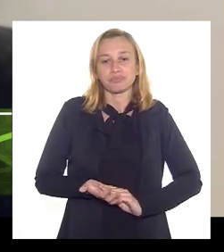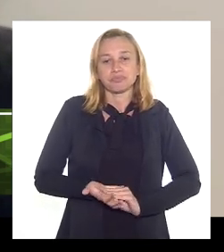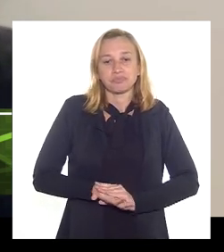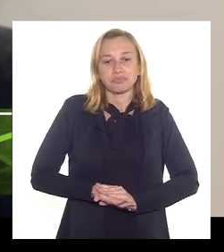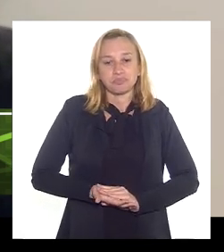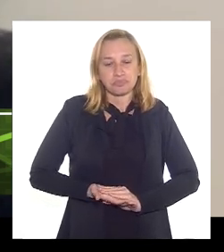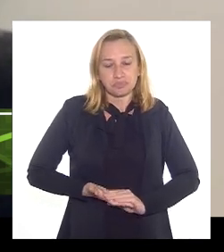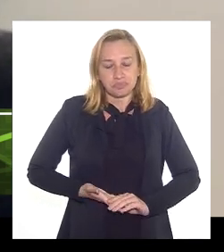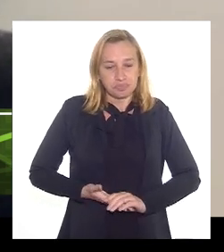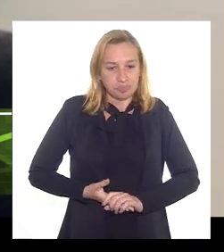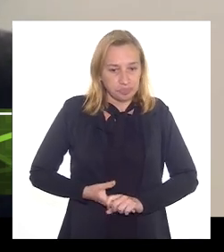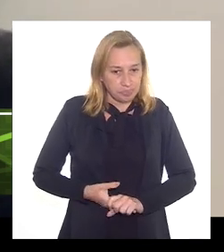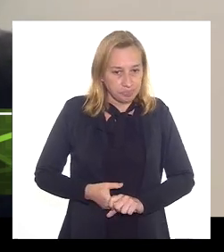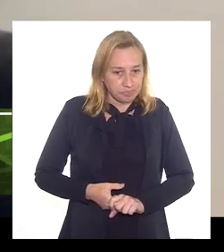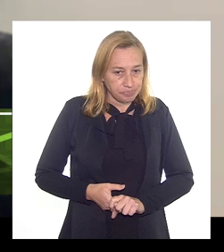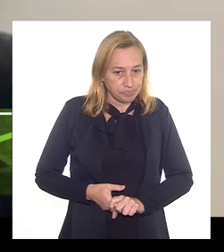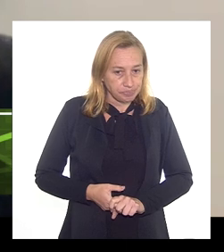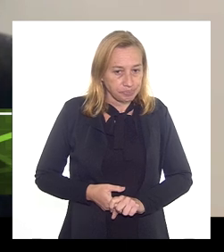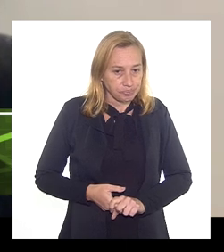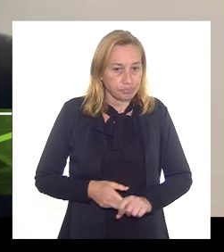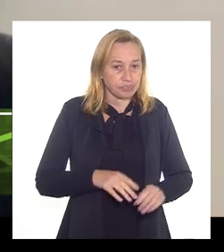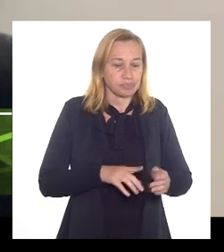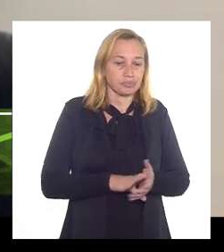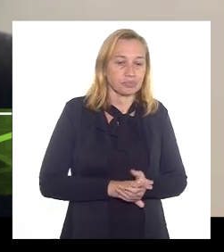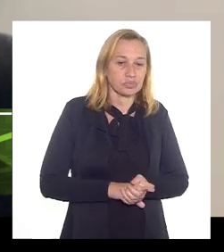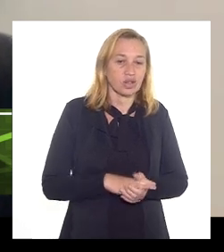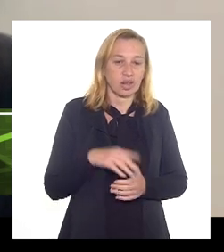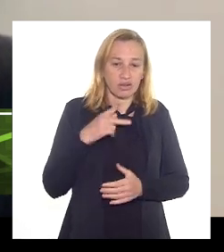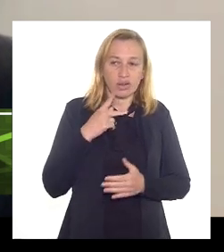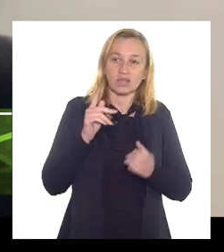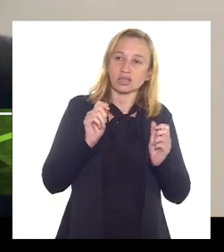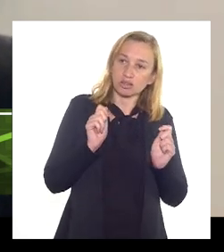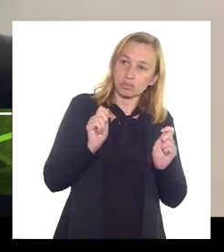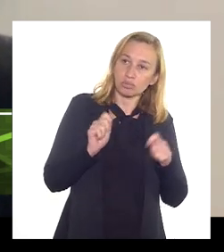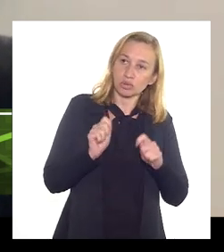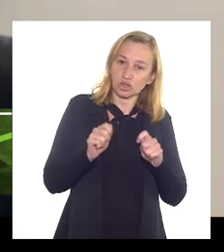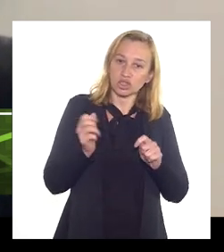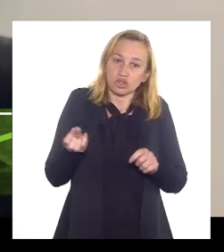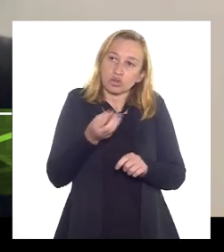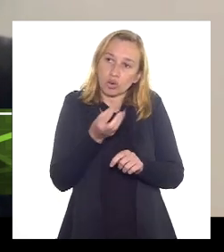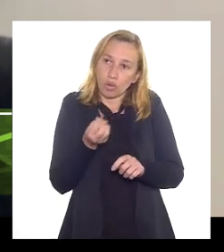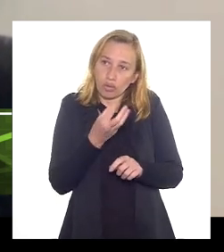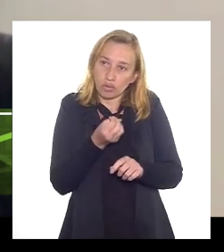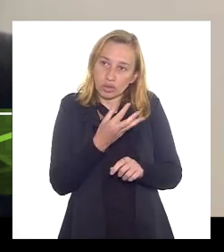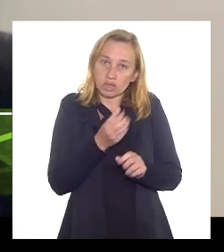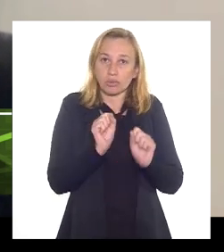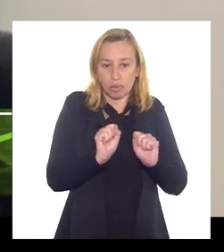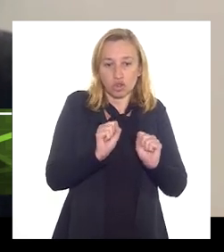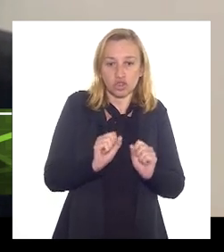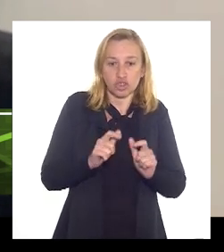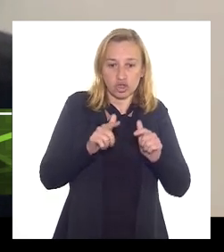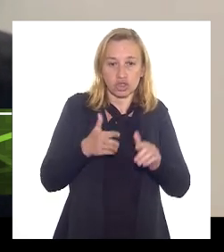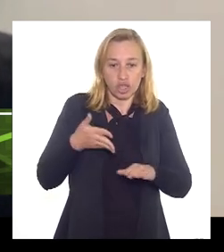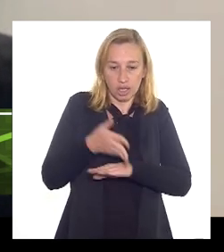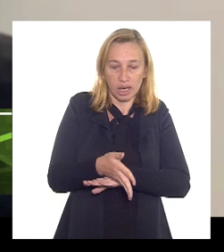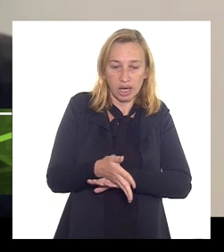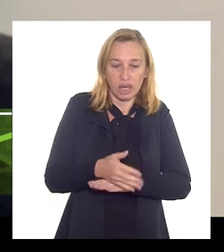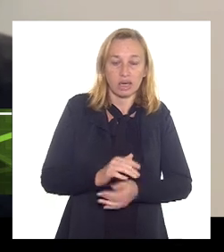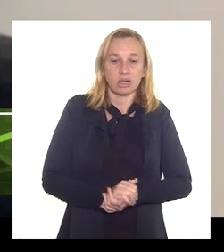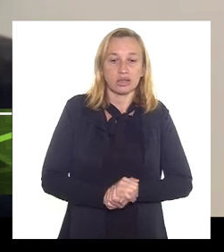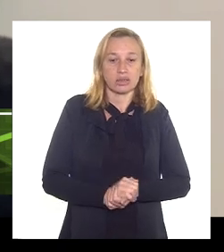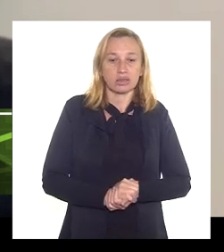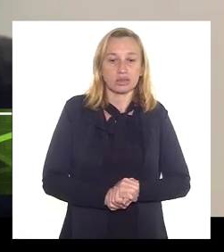publicado pela empresa de pesquisa energética ele cita essas possíveis novas rotas e uma delas ele chama de